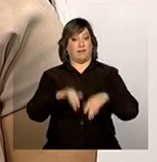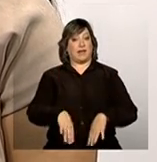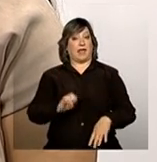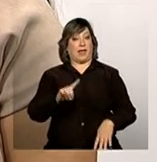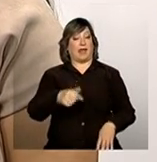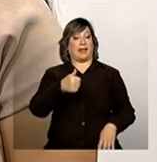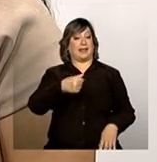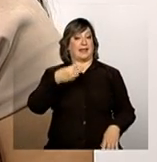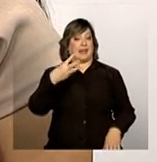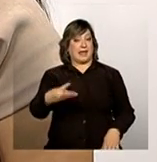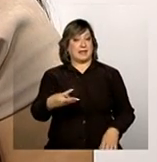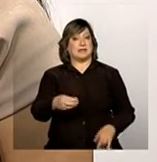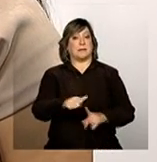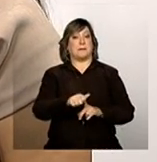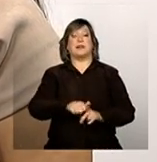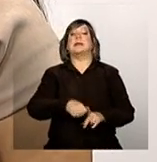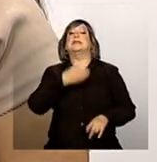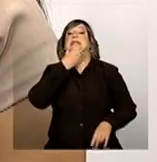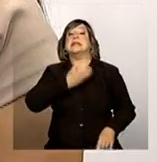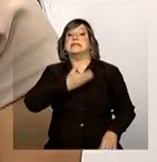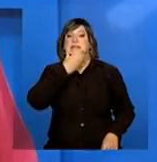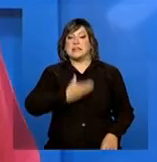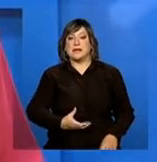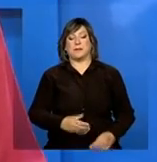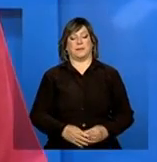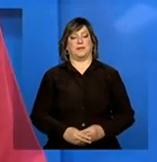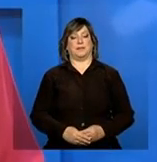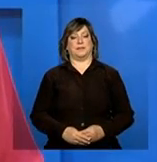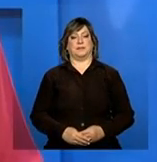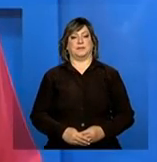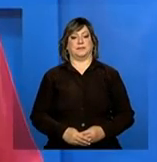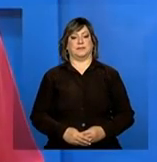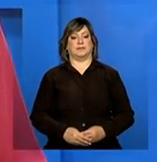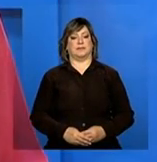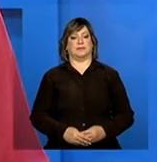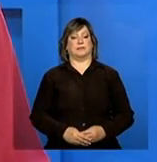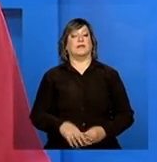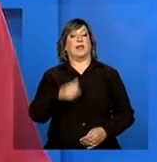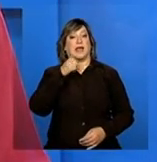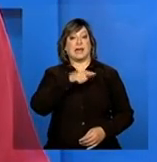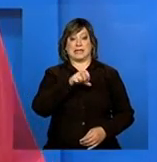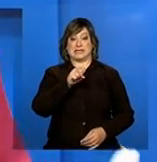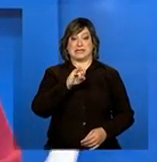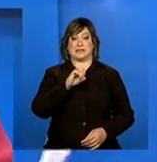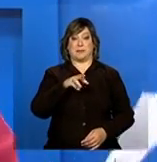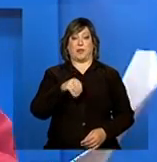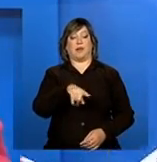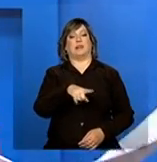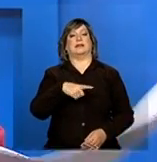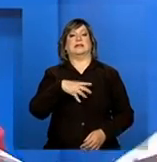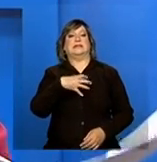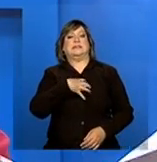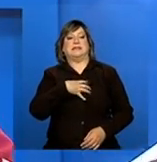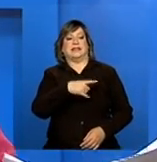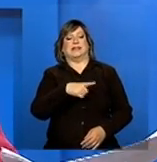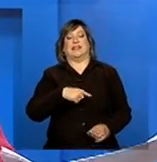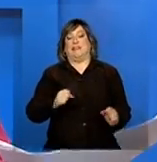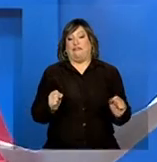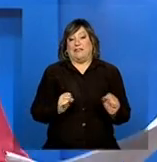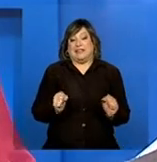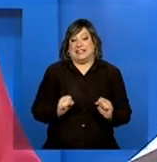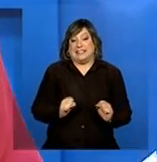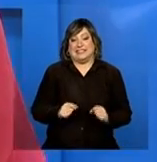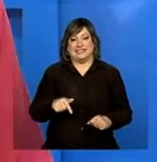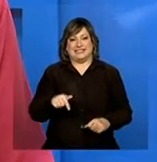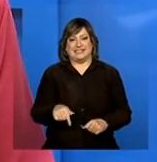é dia 13 de dezembro. Então, deixa eu aproveitar aqui para a Simone, que ela já está até ficando com frio. Sério, eu estou sentindo um certo frio aqui